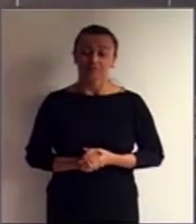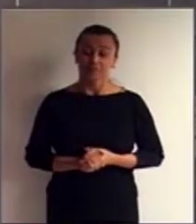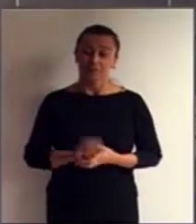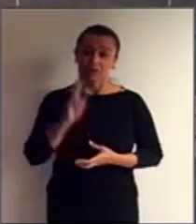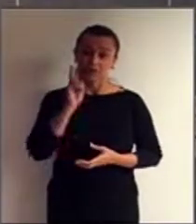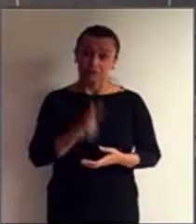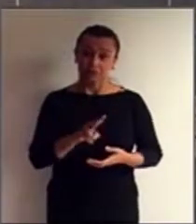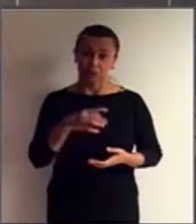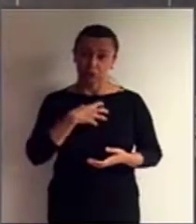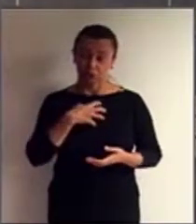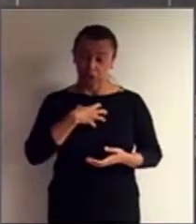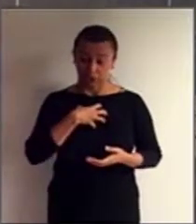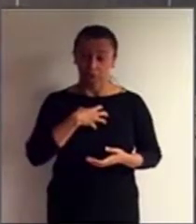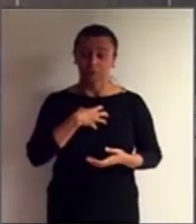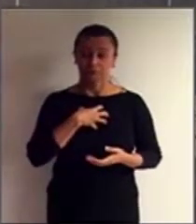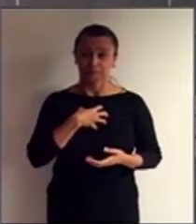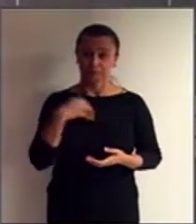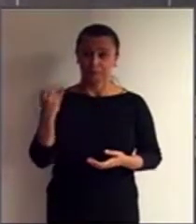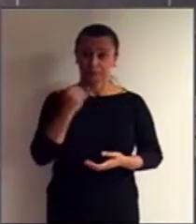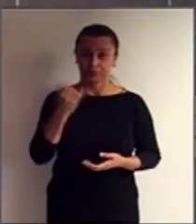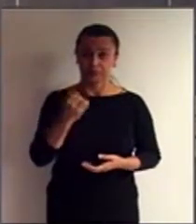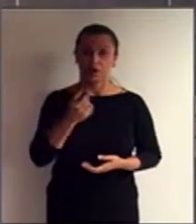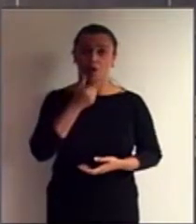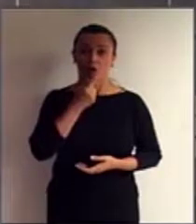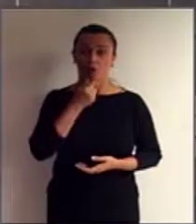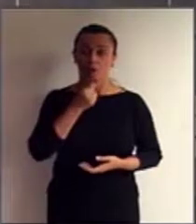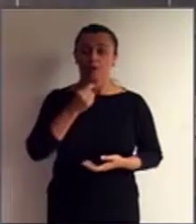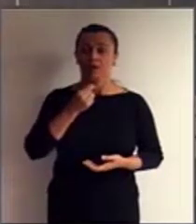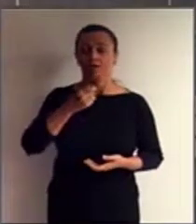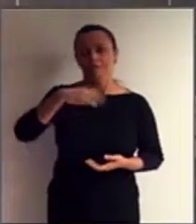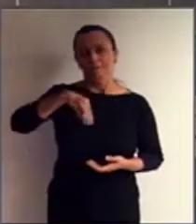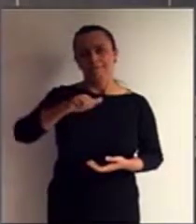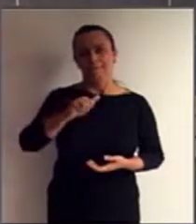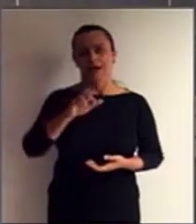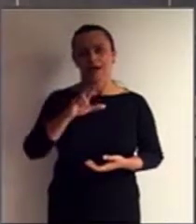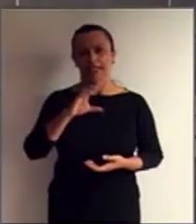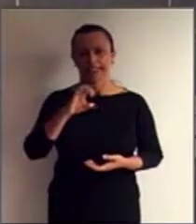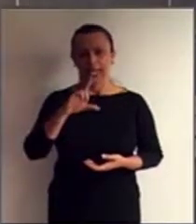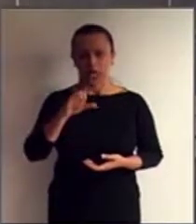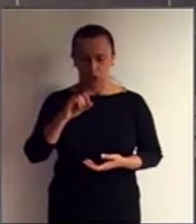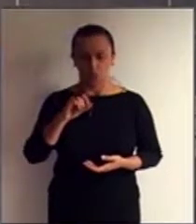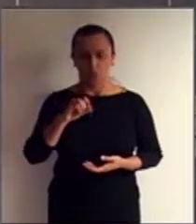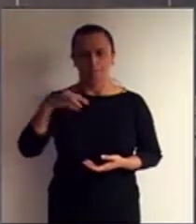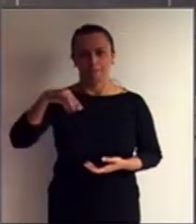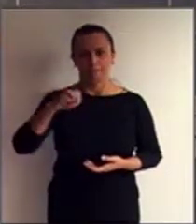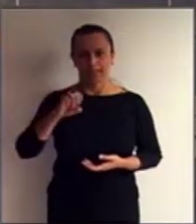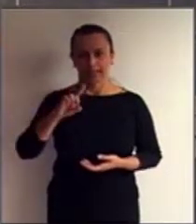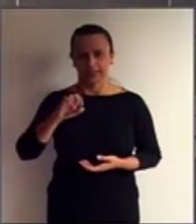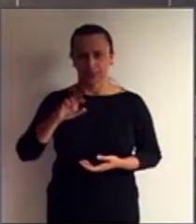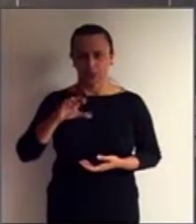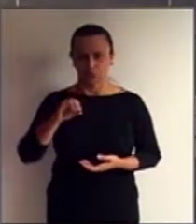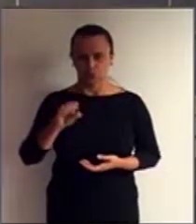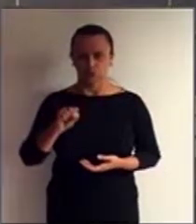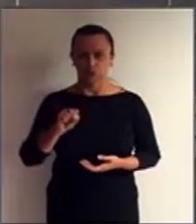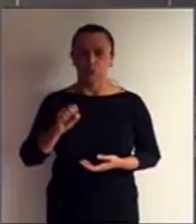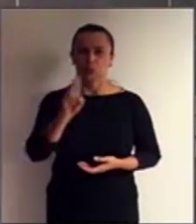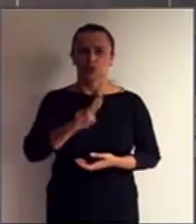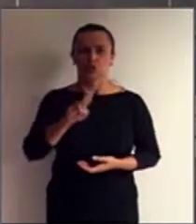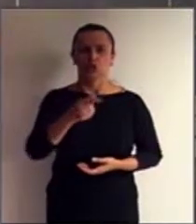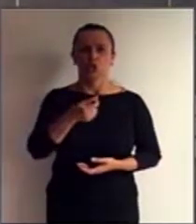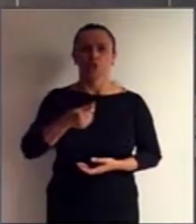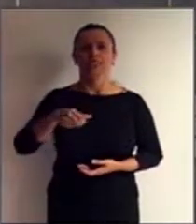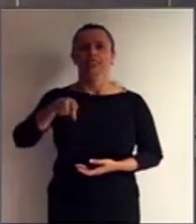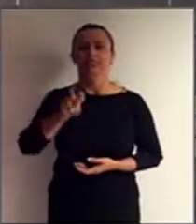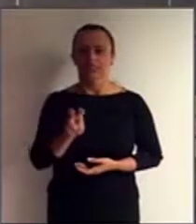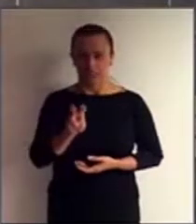de Marcelo Medeiros, utilizado em 2005 em